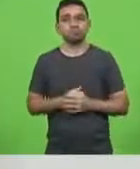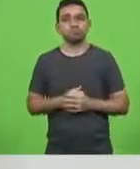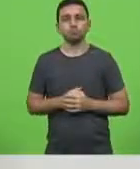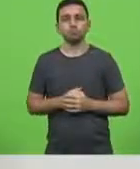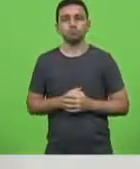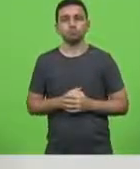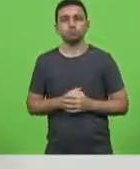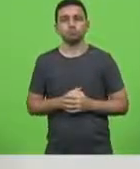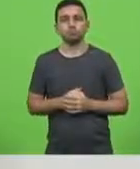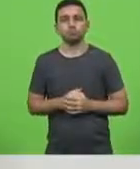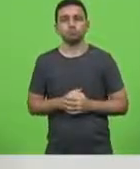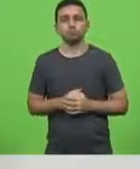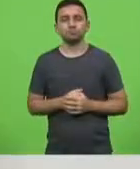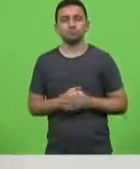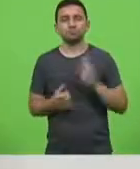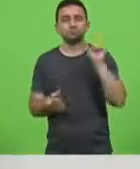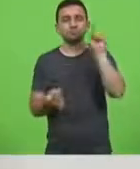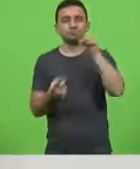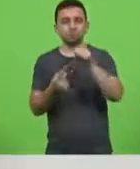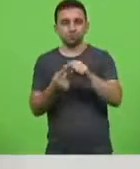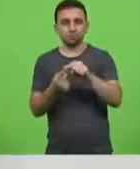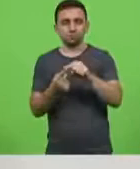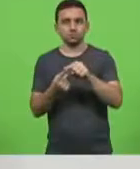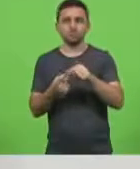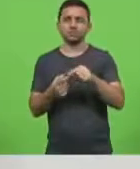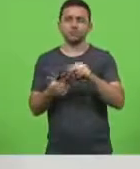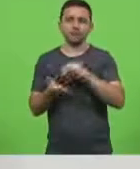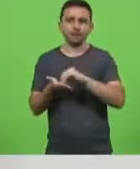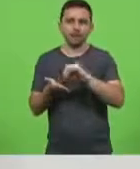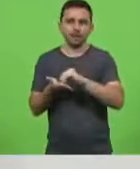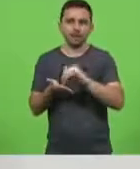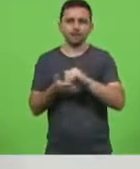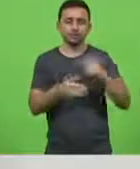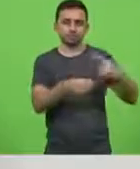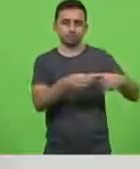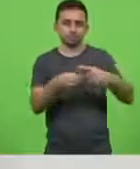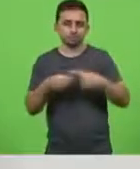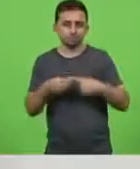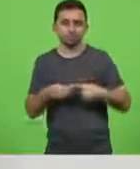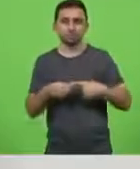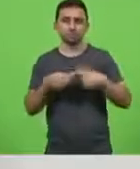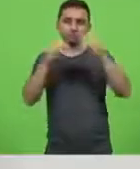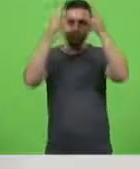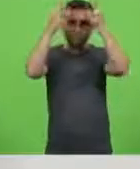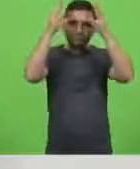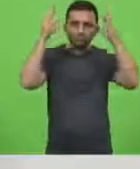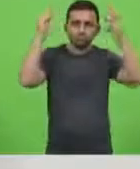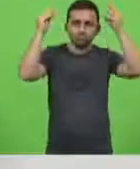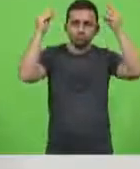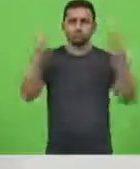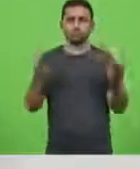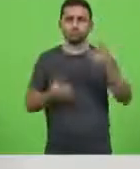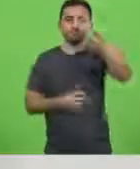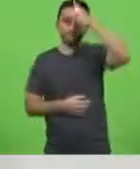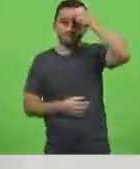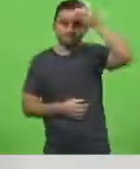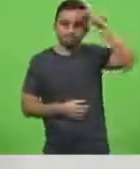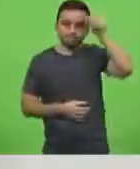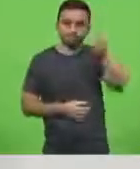a missão de secretários municipais enfermeiros prefeitos